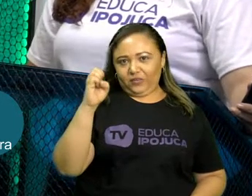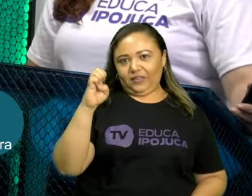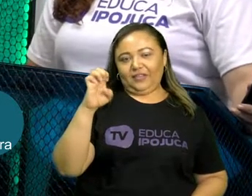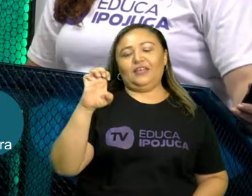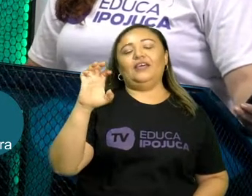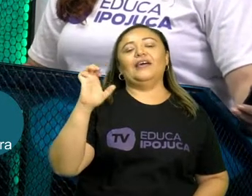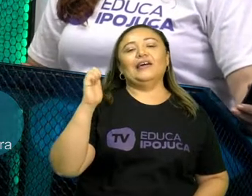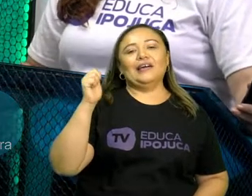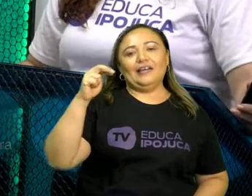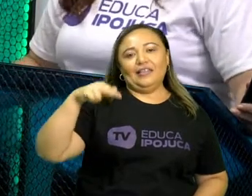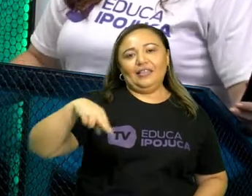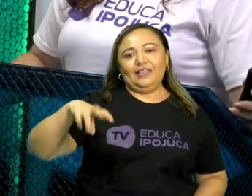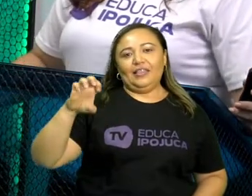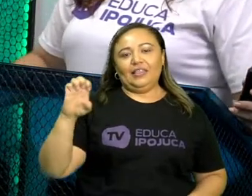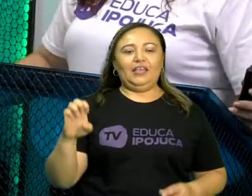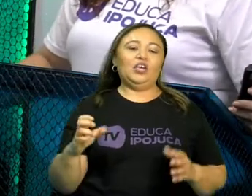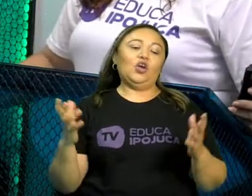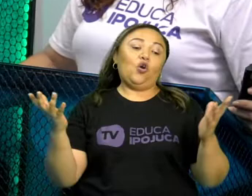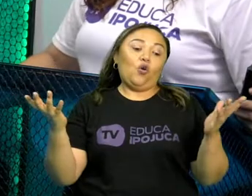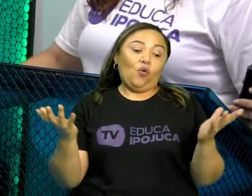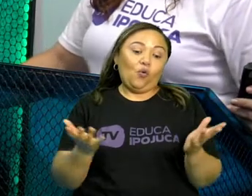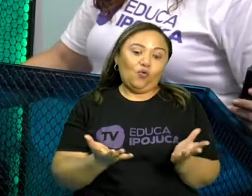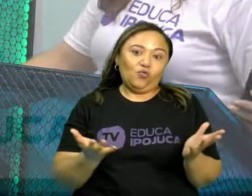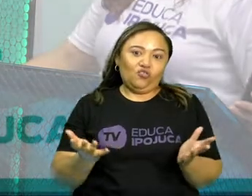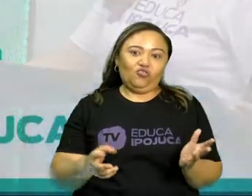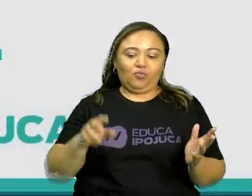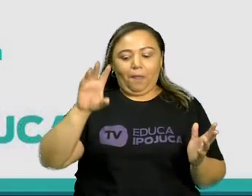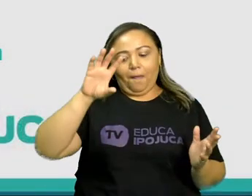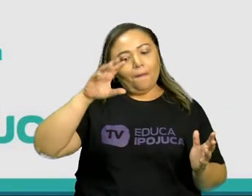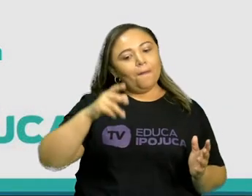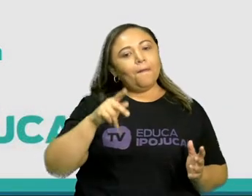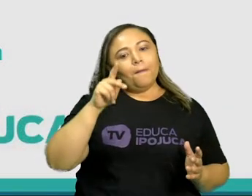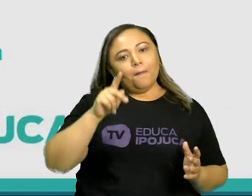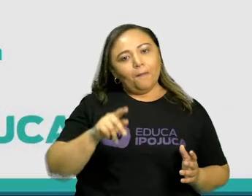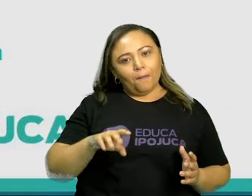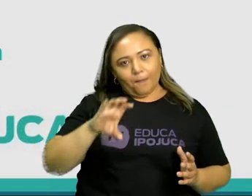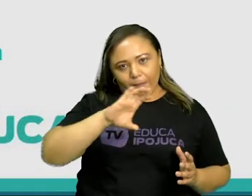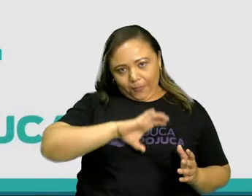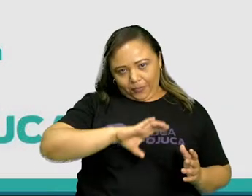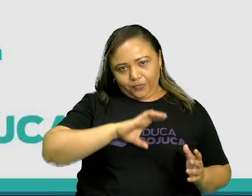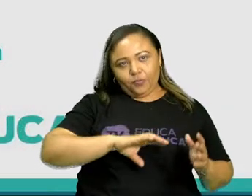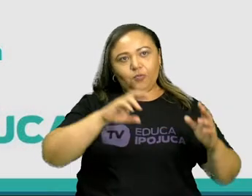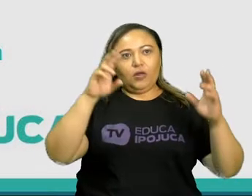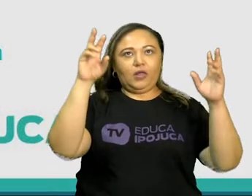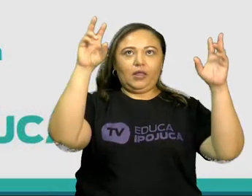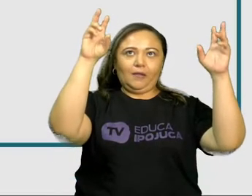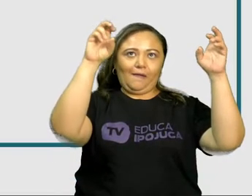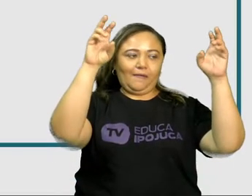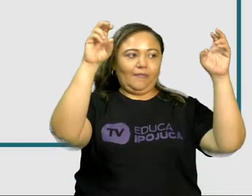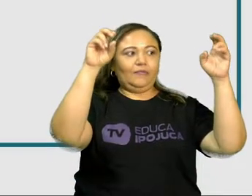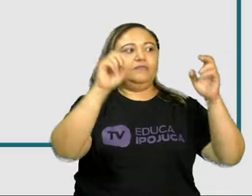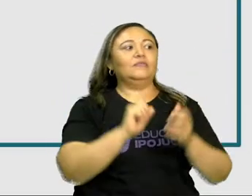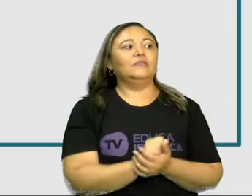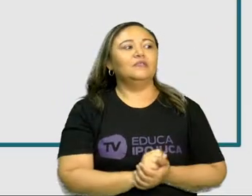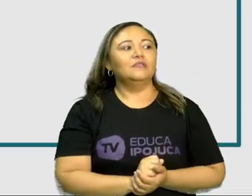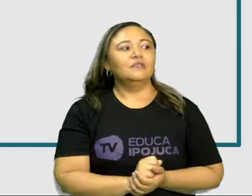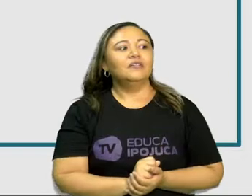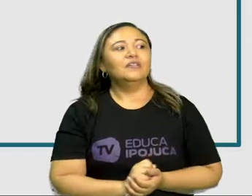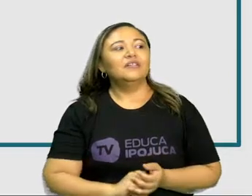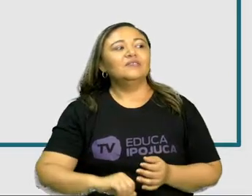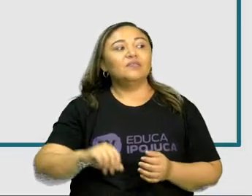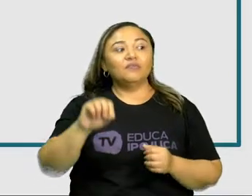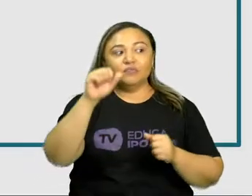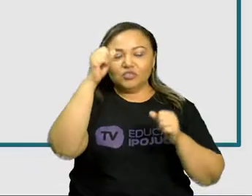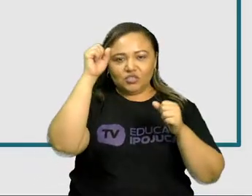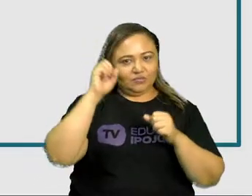portuguesa. A temática que eu estou trazendo para a aula de hoje, modalizadores discursivos. Mas antes